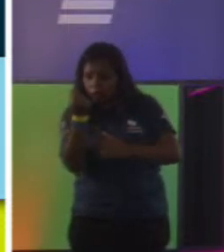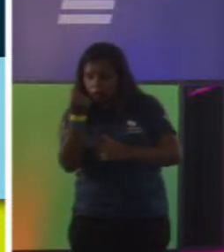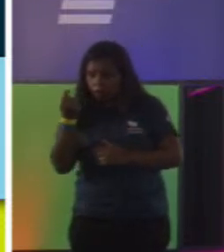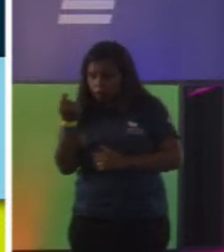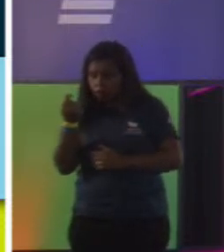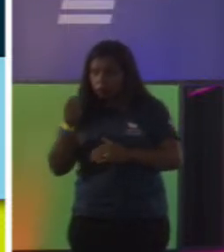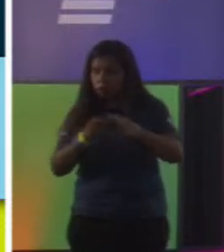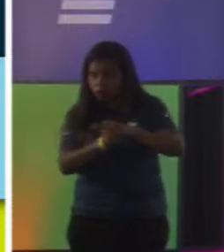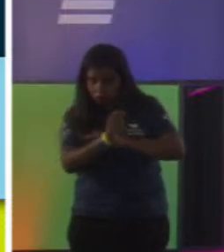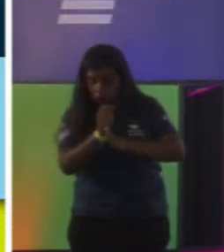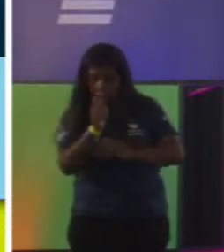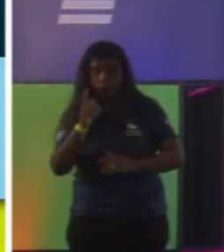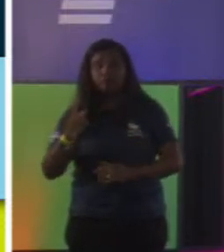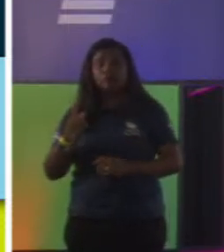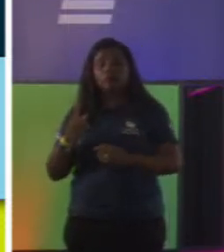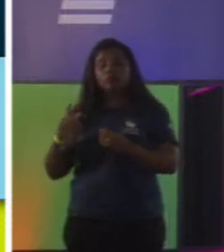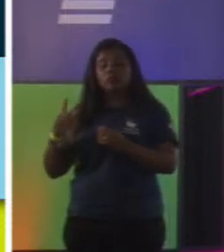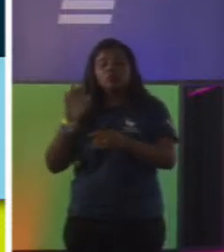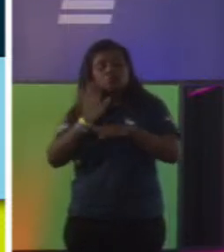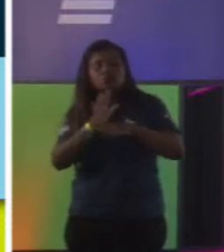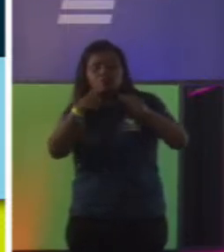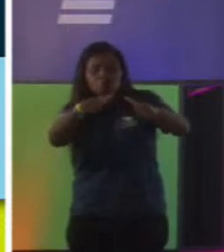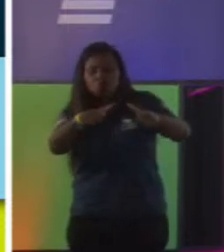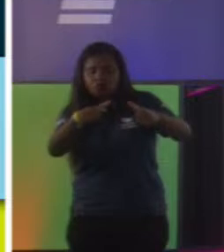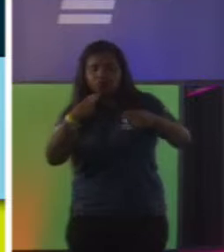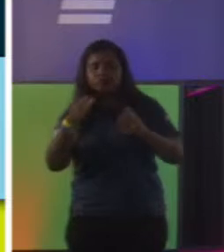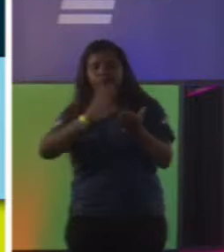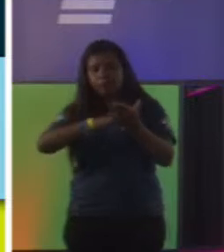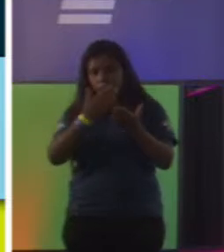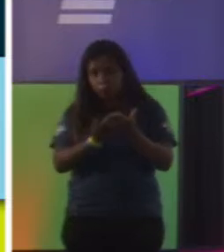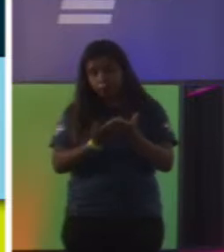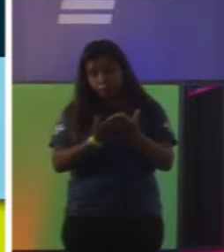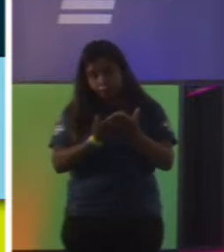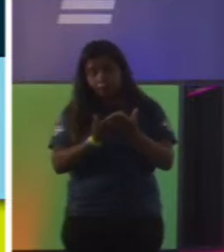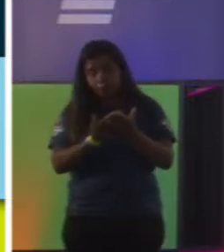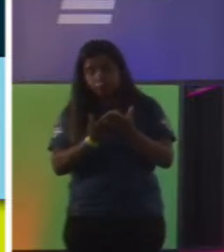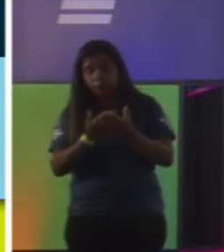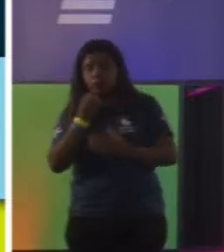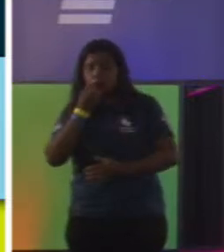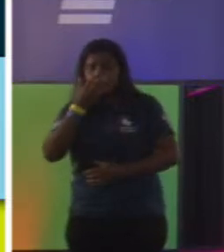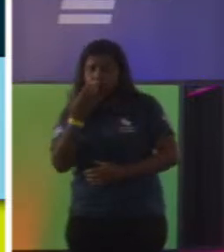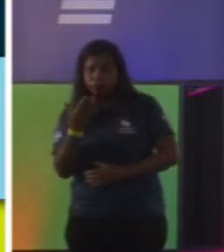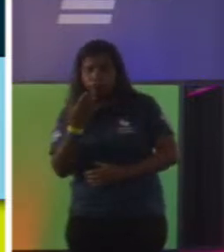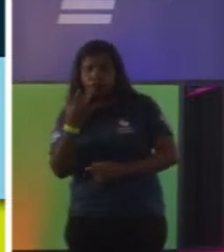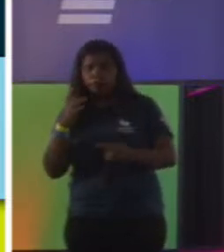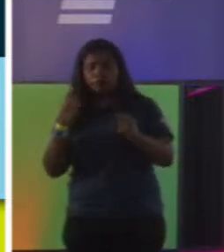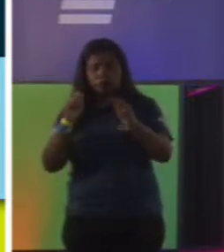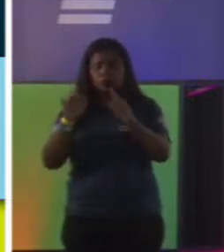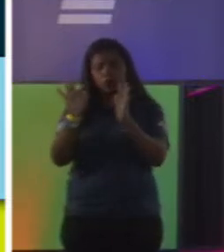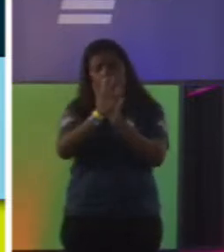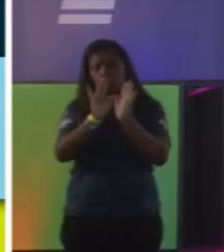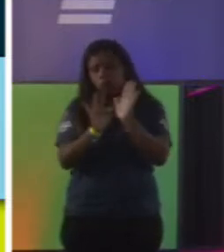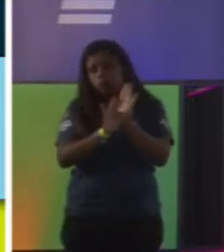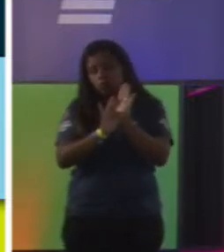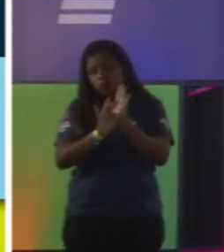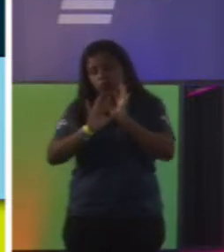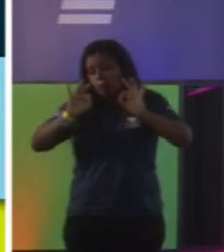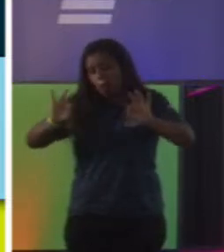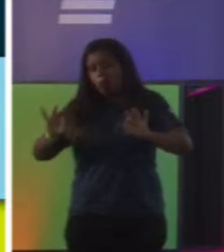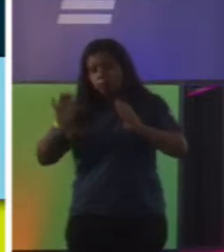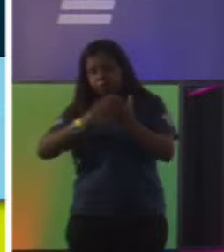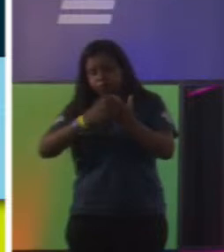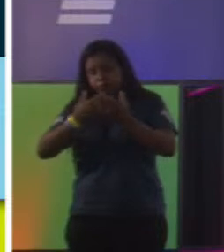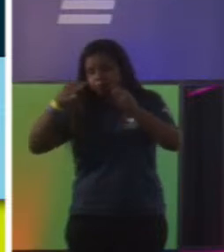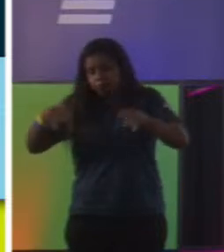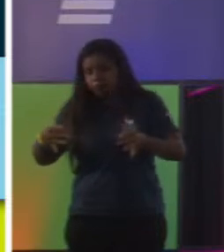da área do seu artigo para traduzir. Então, ela garante que esse artigo tem mais chances de ser traduzido da forma correta e de entrar numa